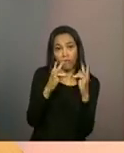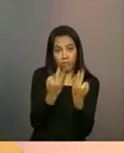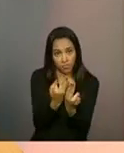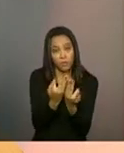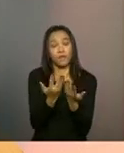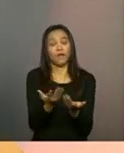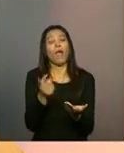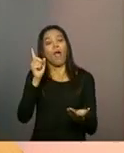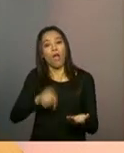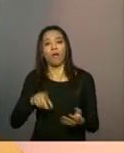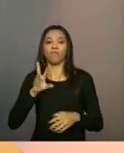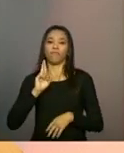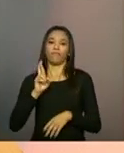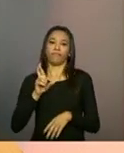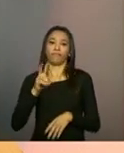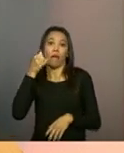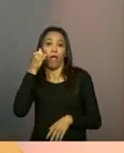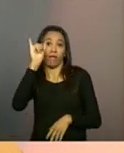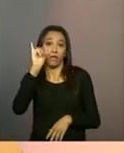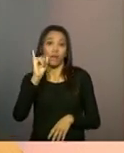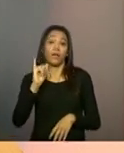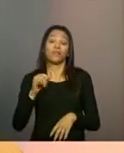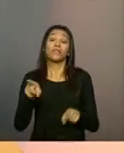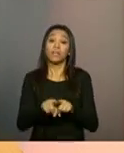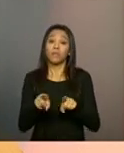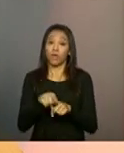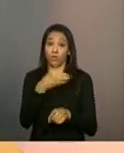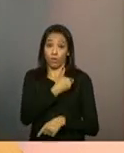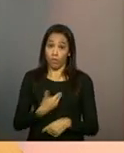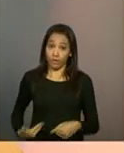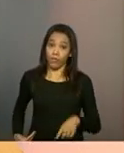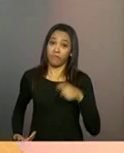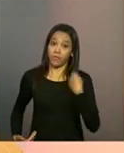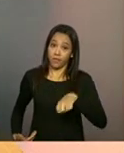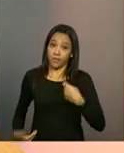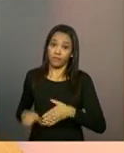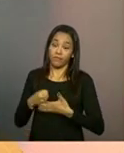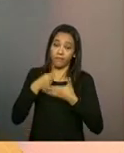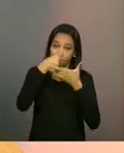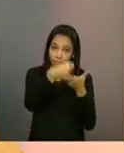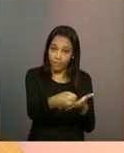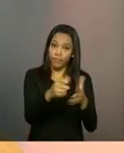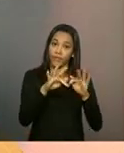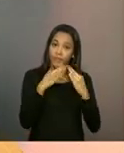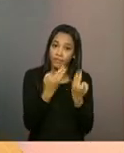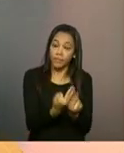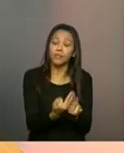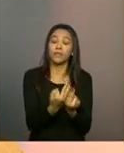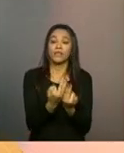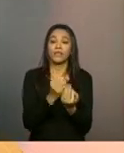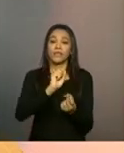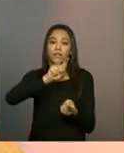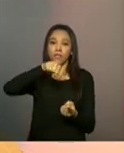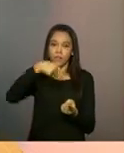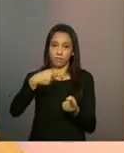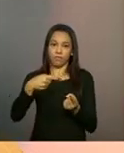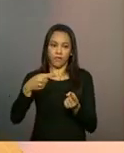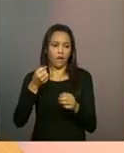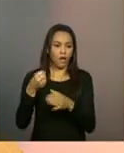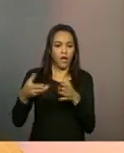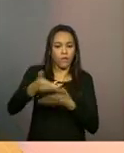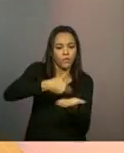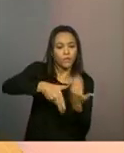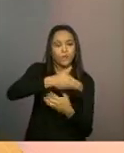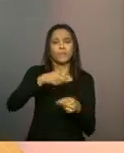nessa função que reconhece mesmo o papel do Estado para apoiar a família, para que a família apoie seus membros, né? E